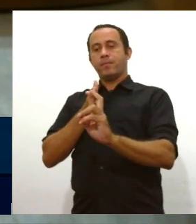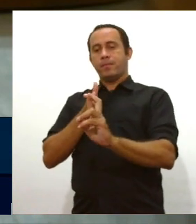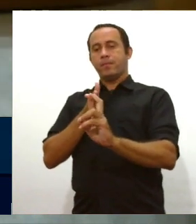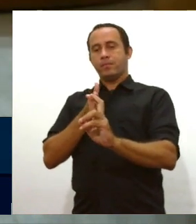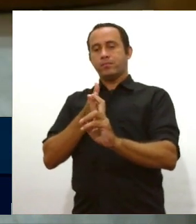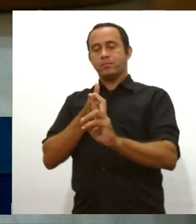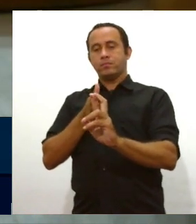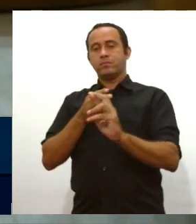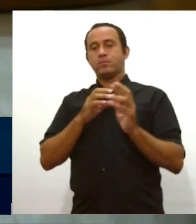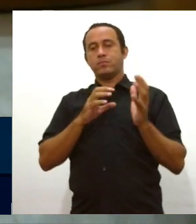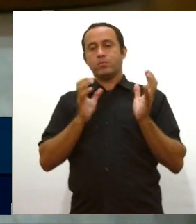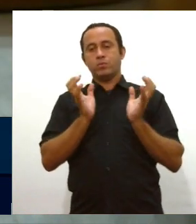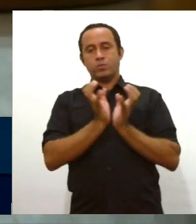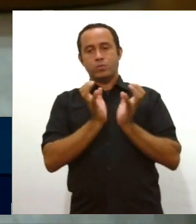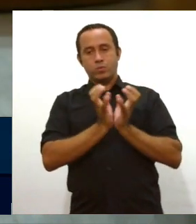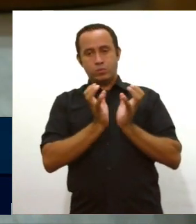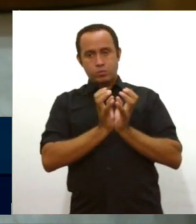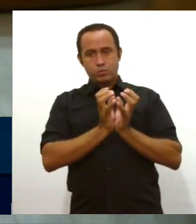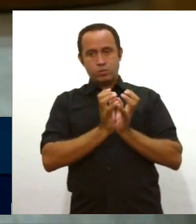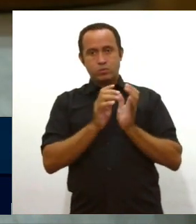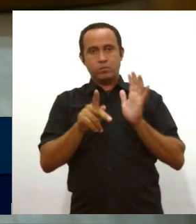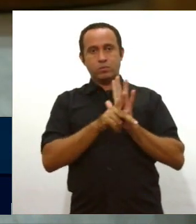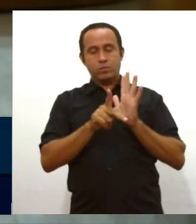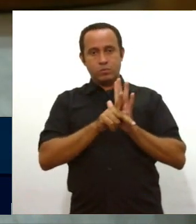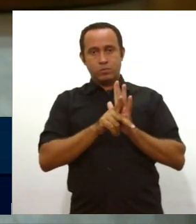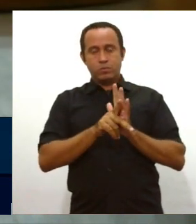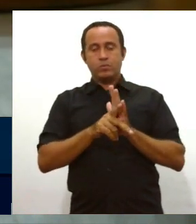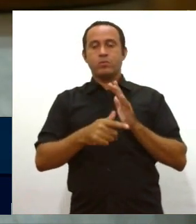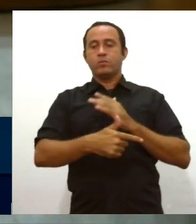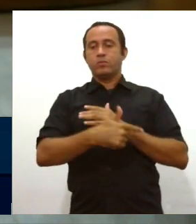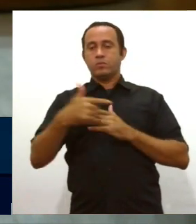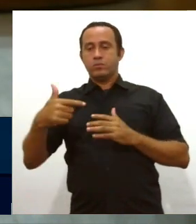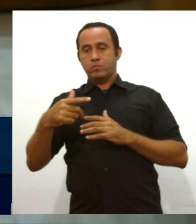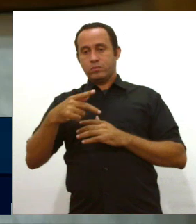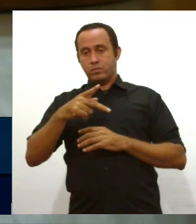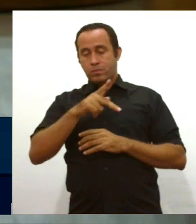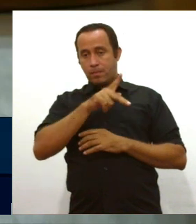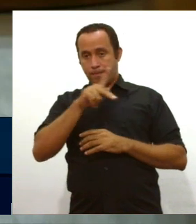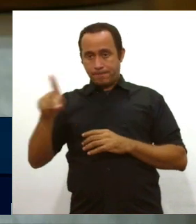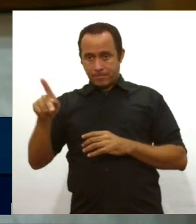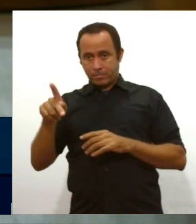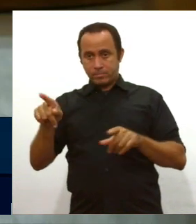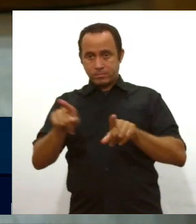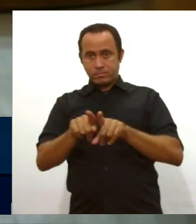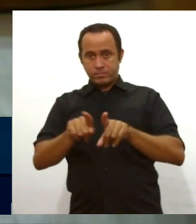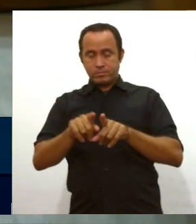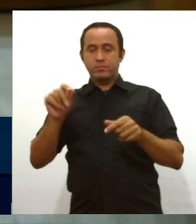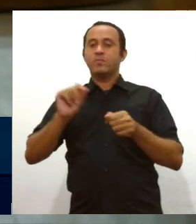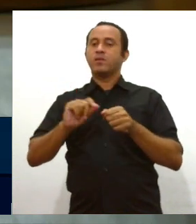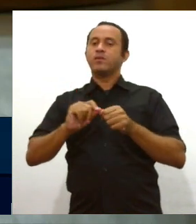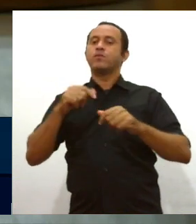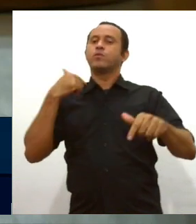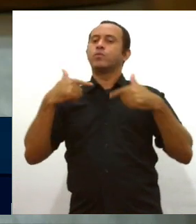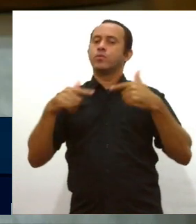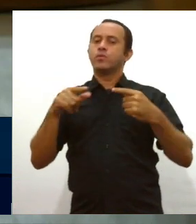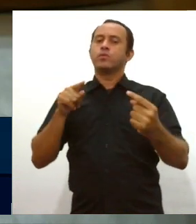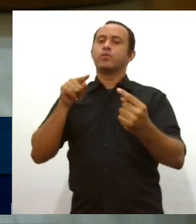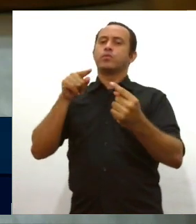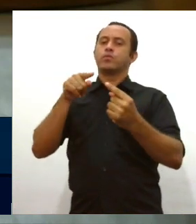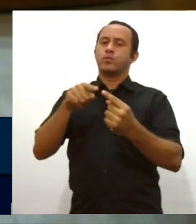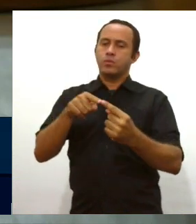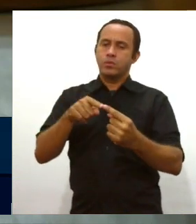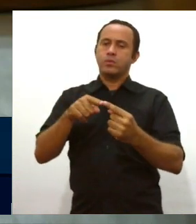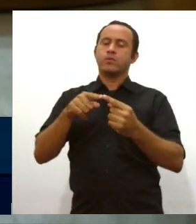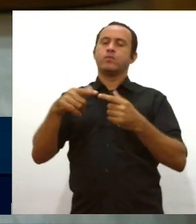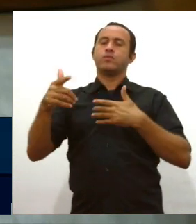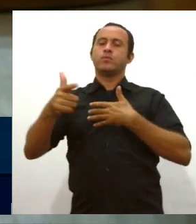nesses municípios, afinal de contas, na condição de vice-presidente estadual, a gente vem cumprindo com a nossa missão, fazendo o